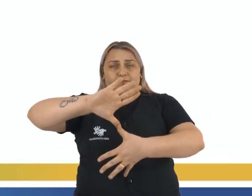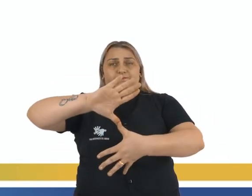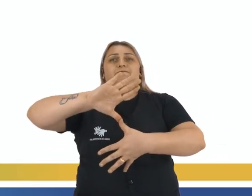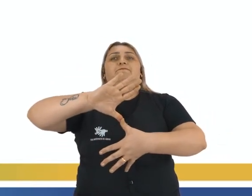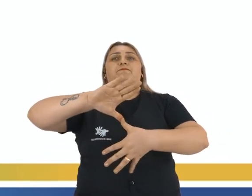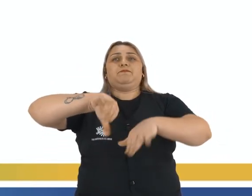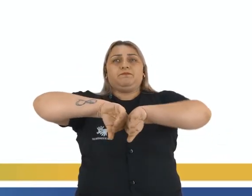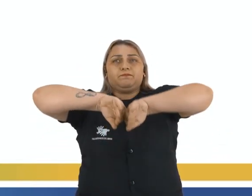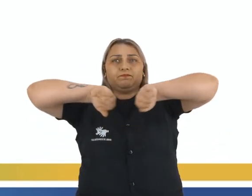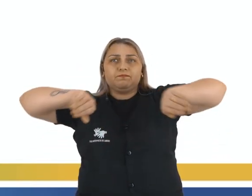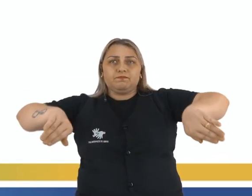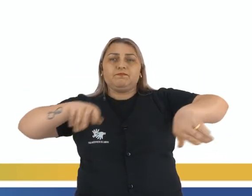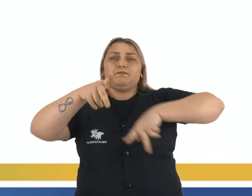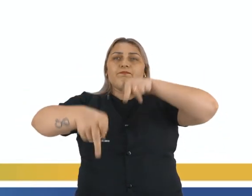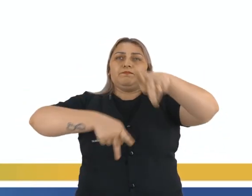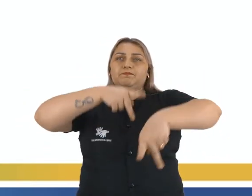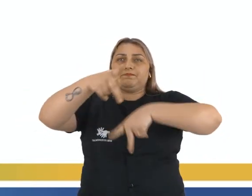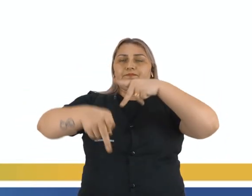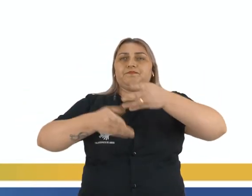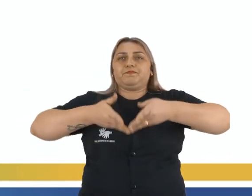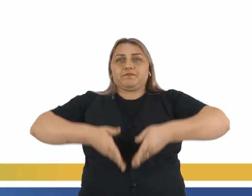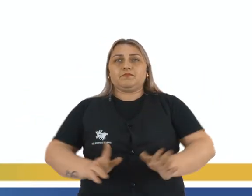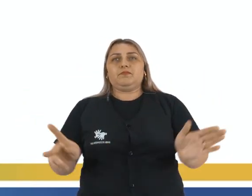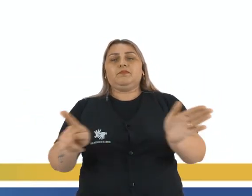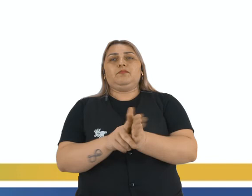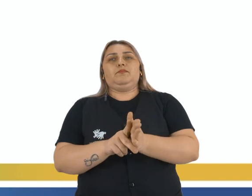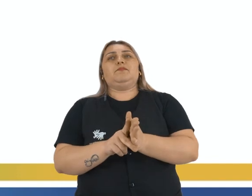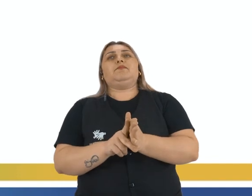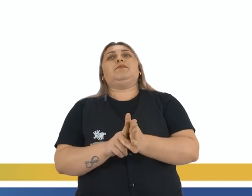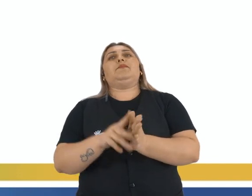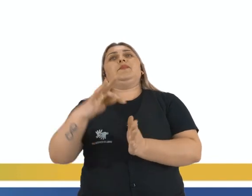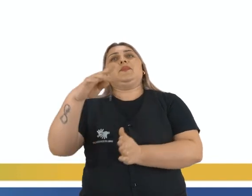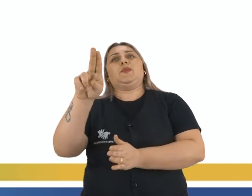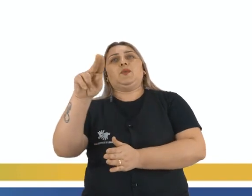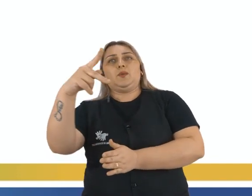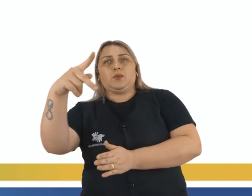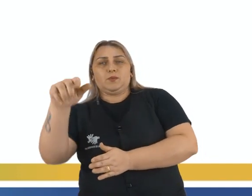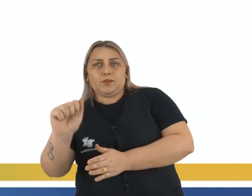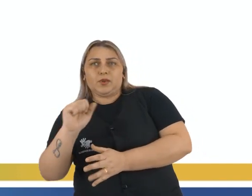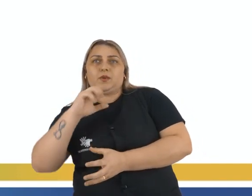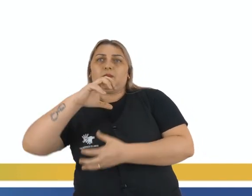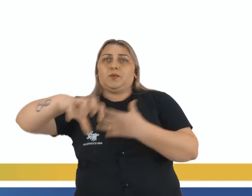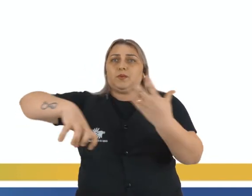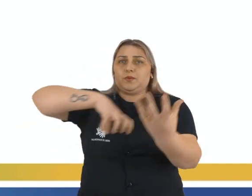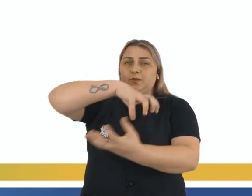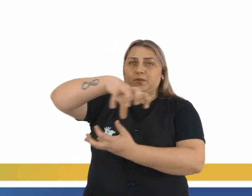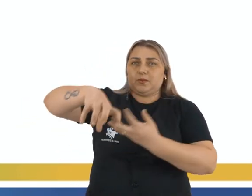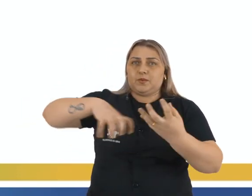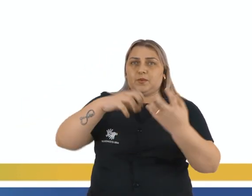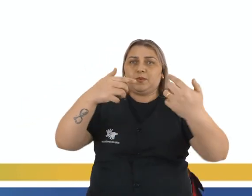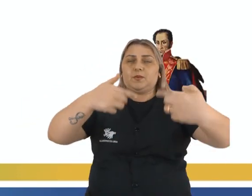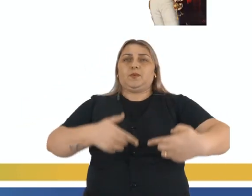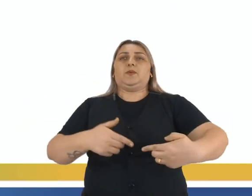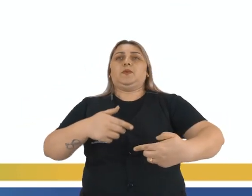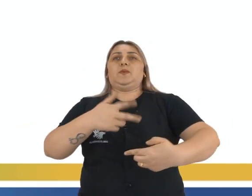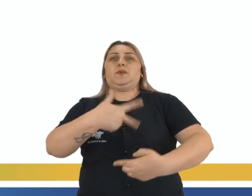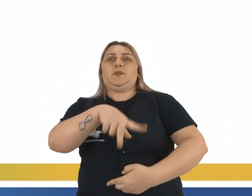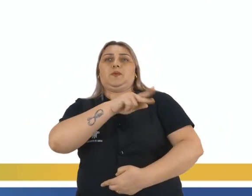populações nativas. Então eles estavam cansados, Tupac Amaro lidera uma revolta, uma revolução contra os espanhóis.